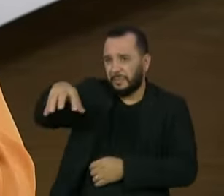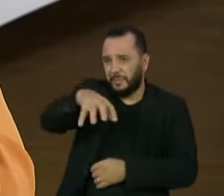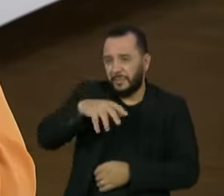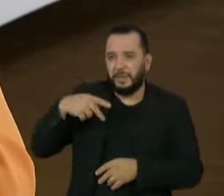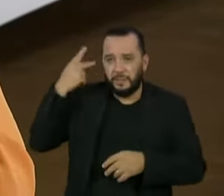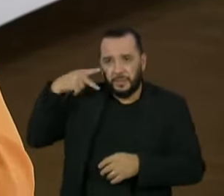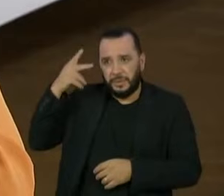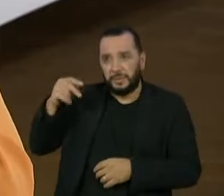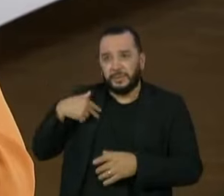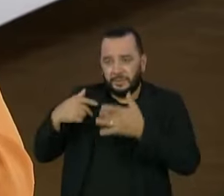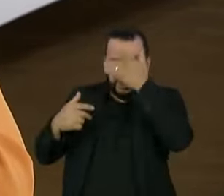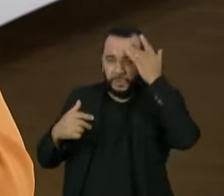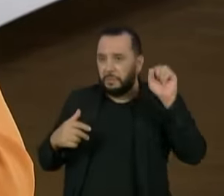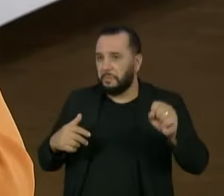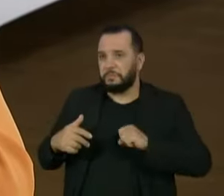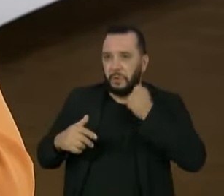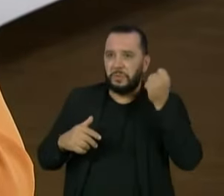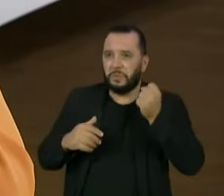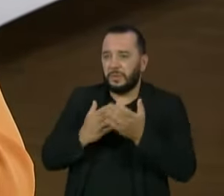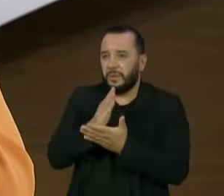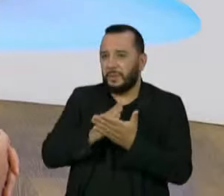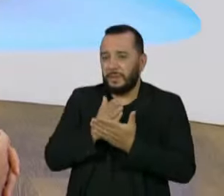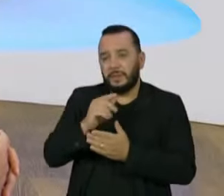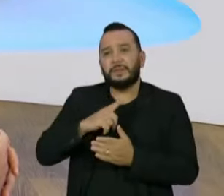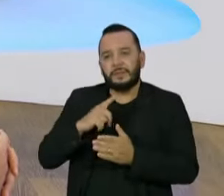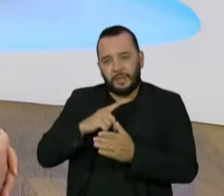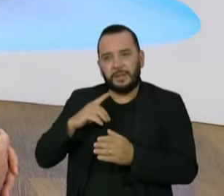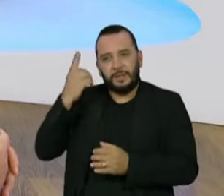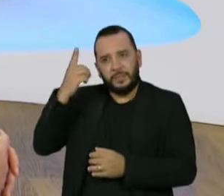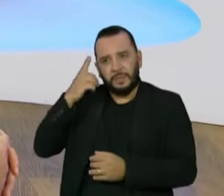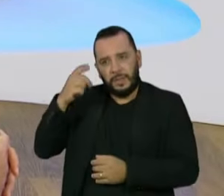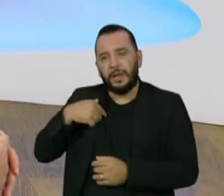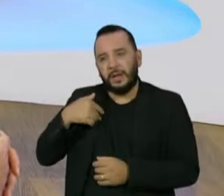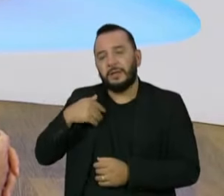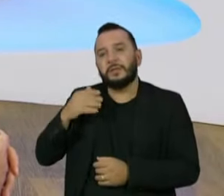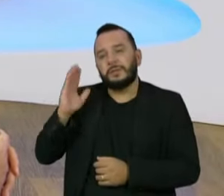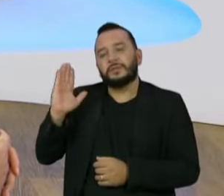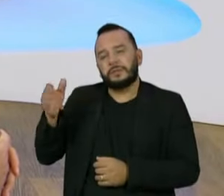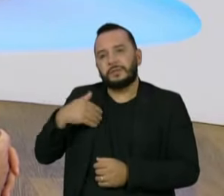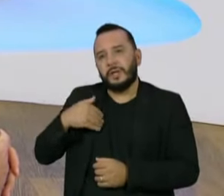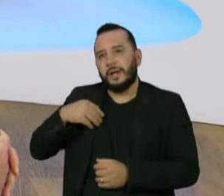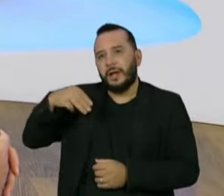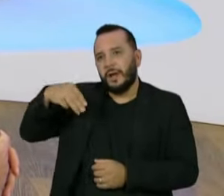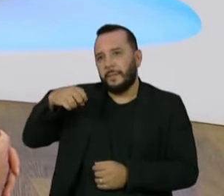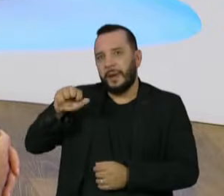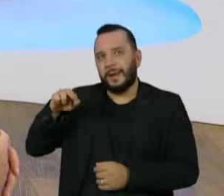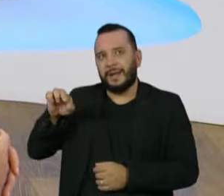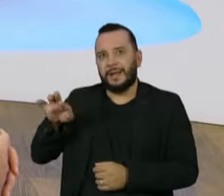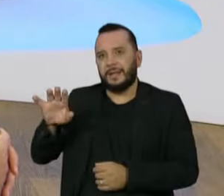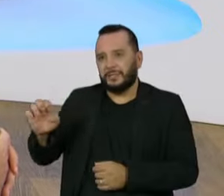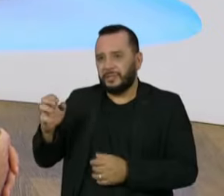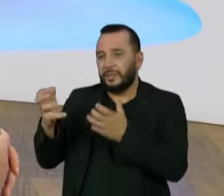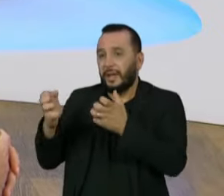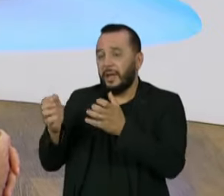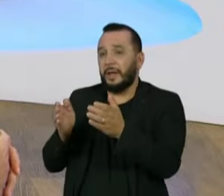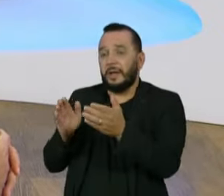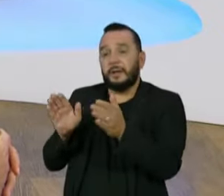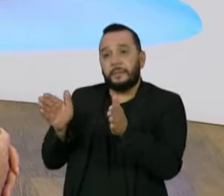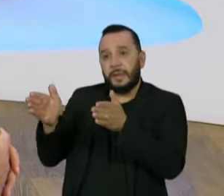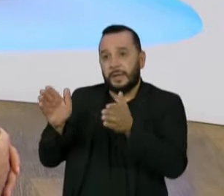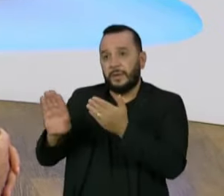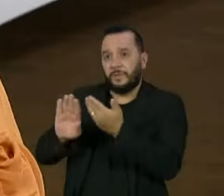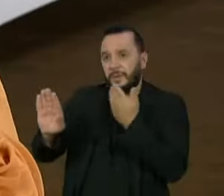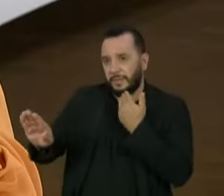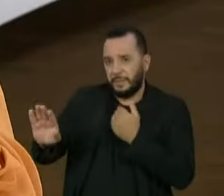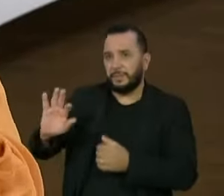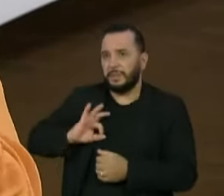exemplo, está no Senado parado o Código Eleitoral da deputada Margarete Coelho que propõe a quarentena para policiais integrantes do